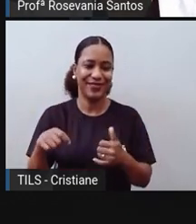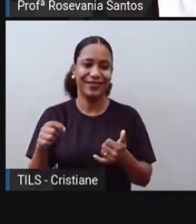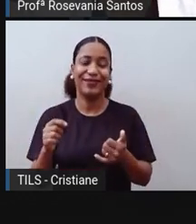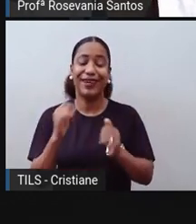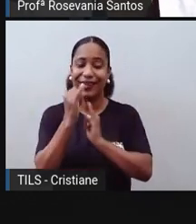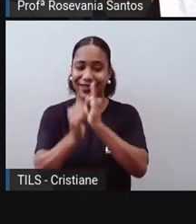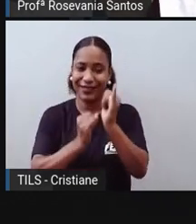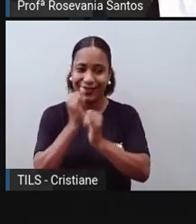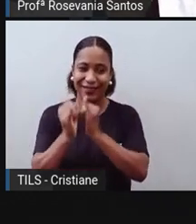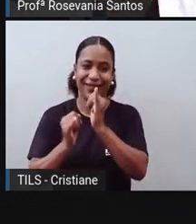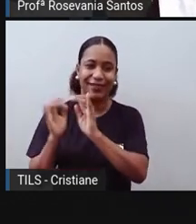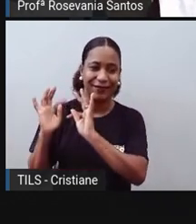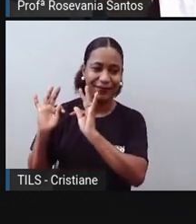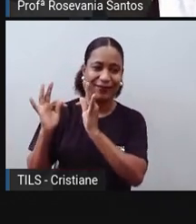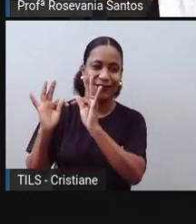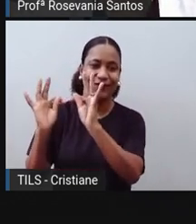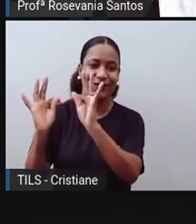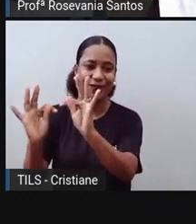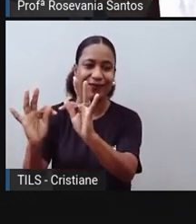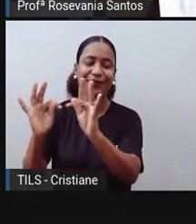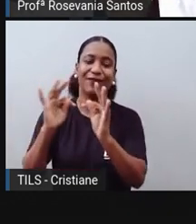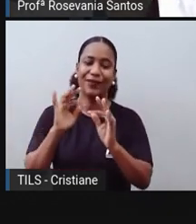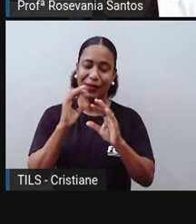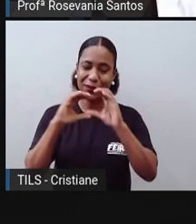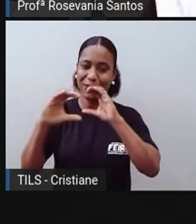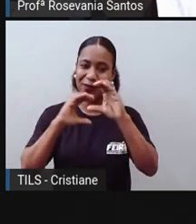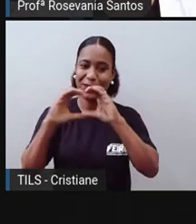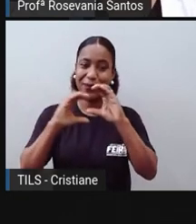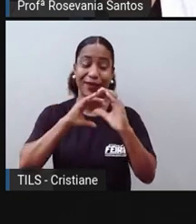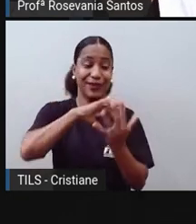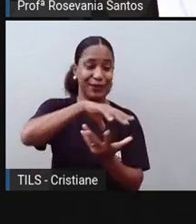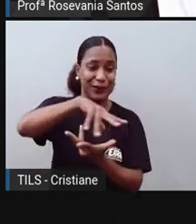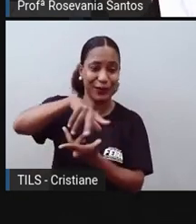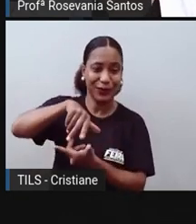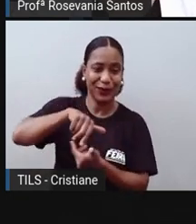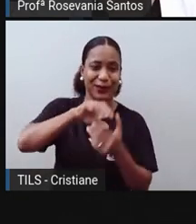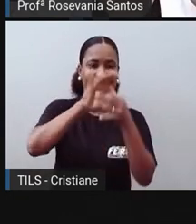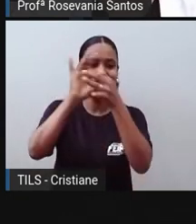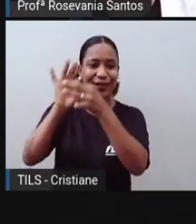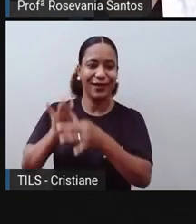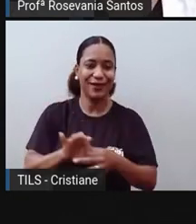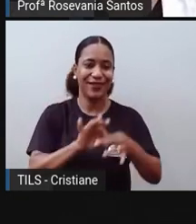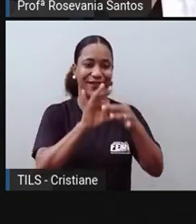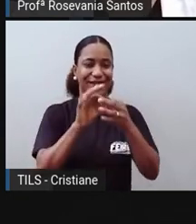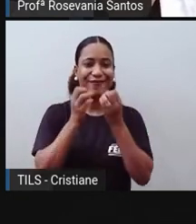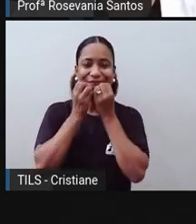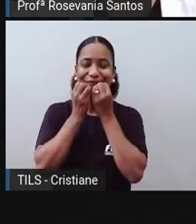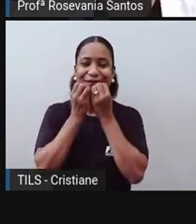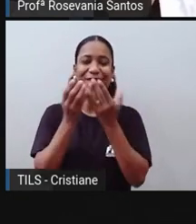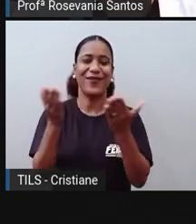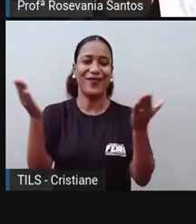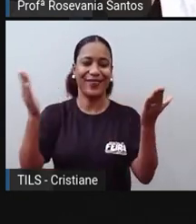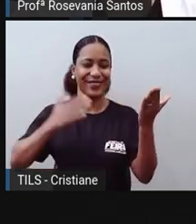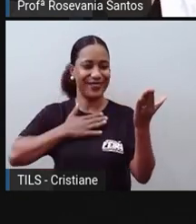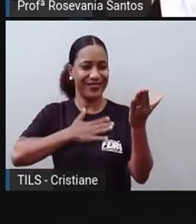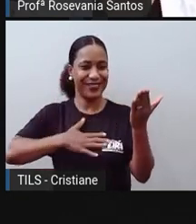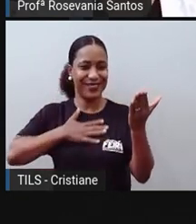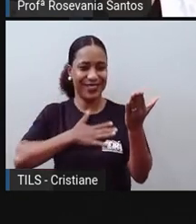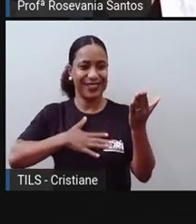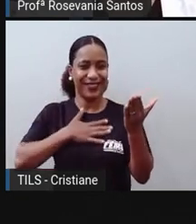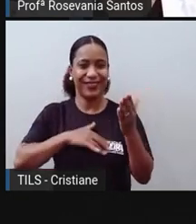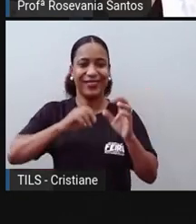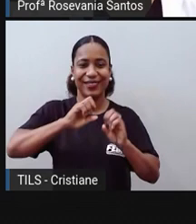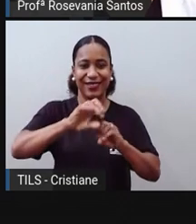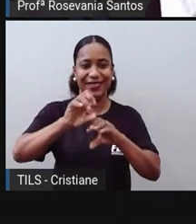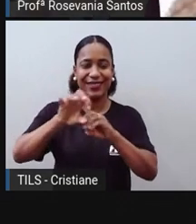utilizando, né? Esses elementos da comunicação global, né? Então, espero que vocês tenham gostado da aula de hoje, eu sei que a gente